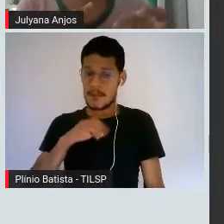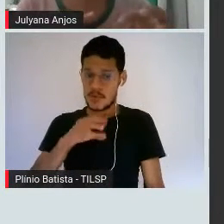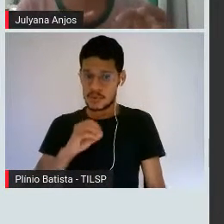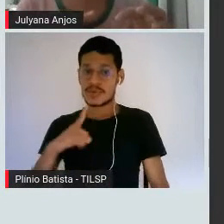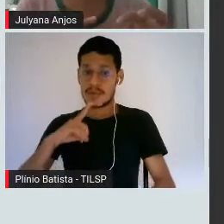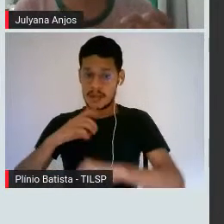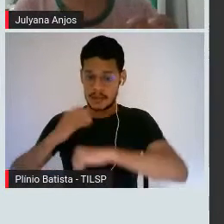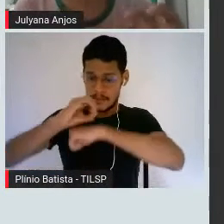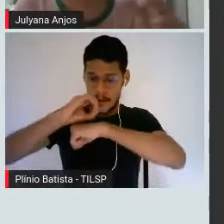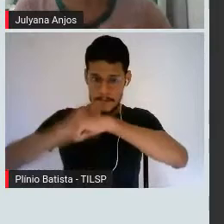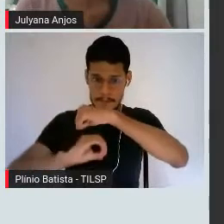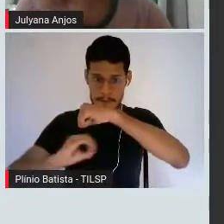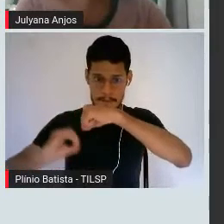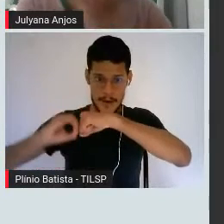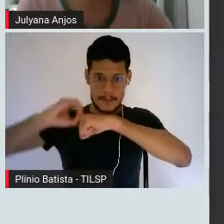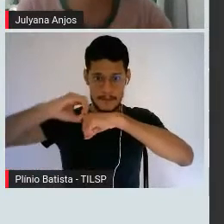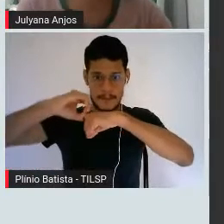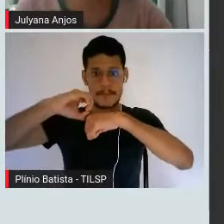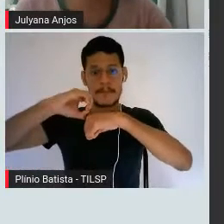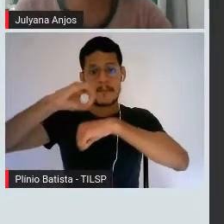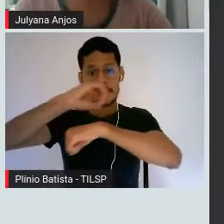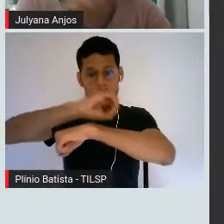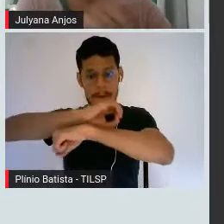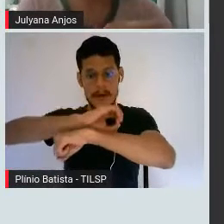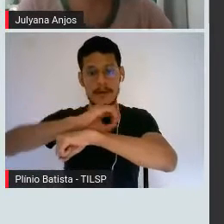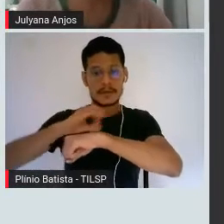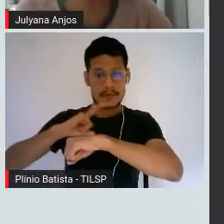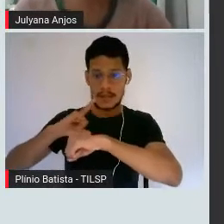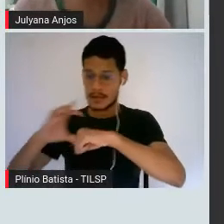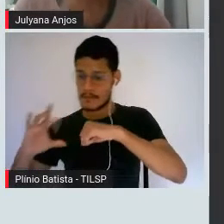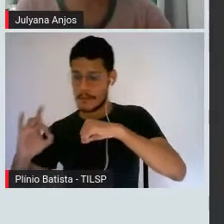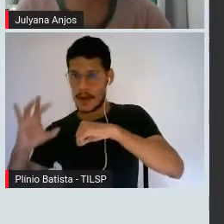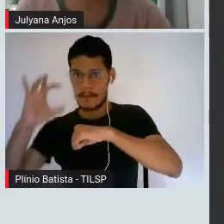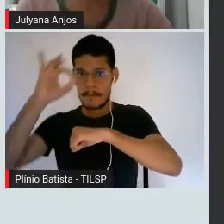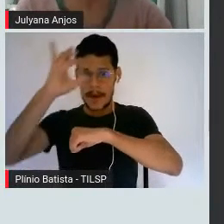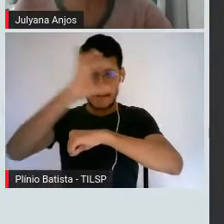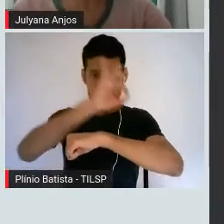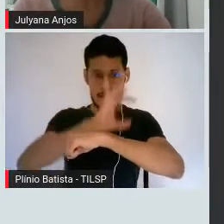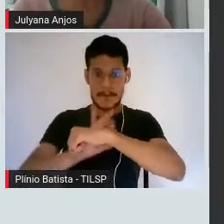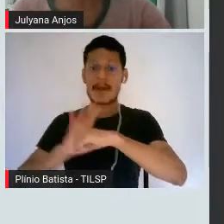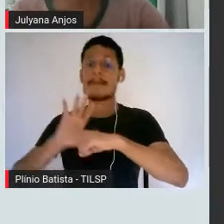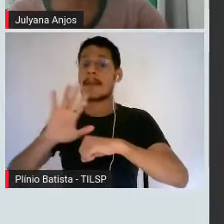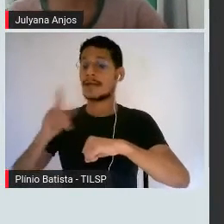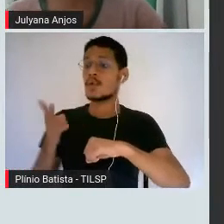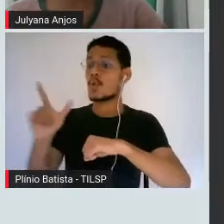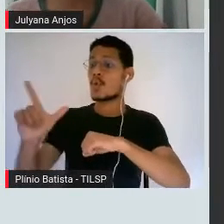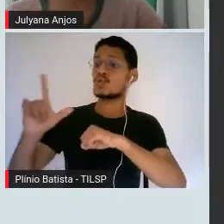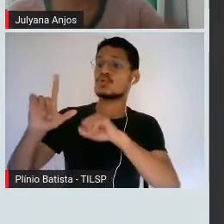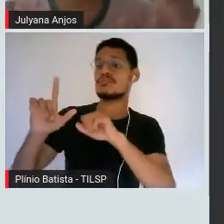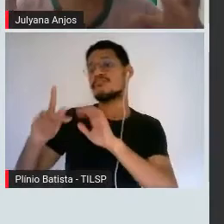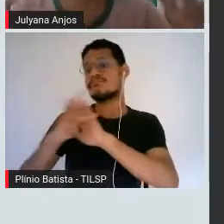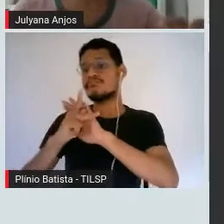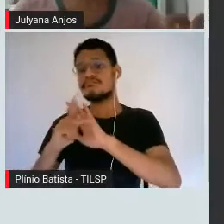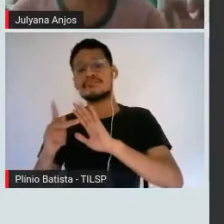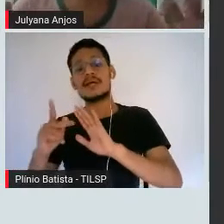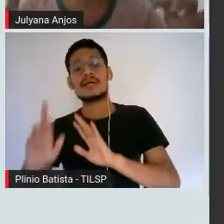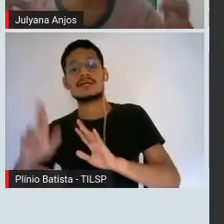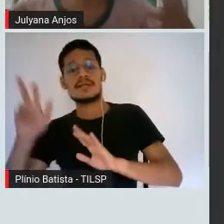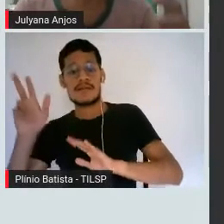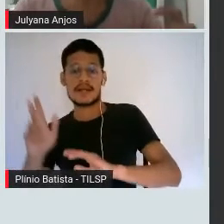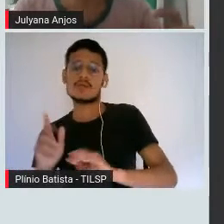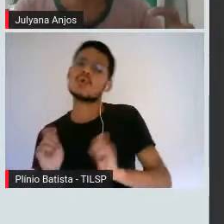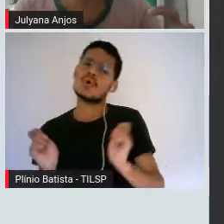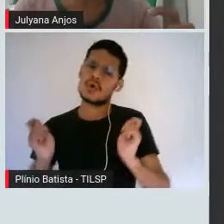ligações, ok? Só que ele pode promover essas quatro ligações com elementos totalmente diferentes. Ou eles podem promover uma